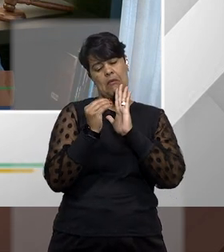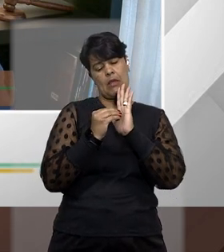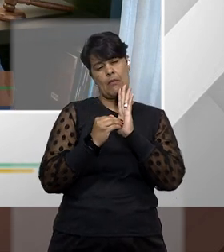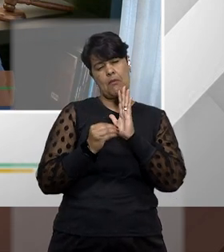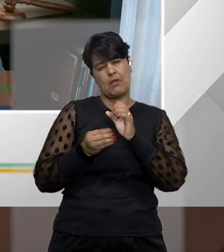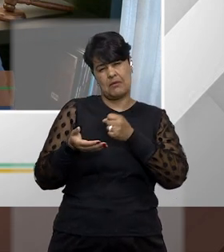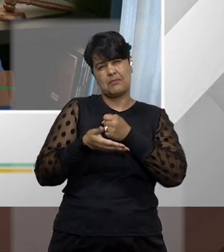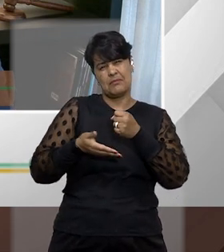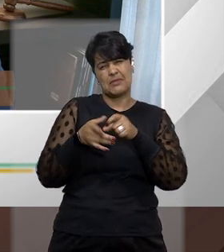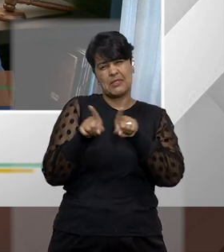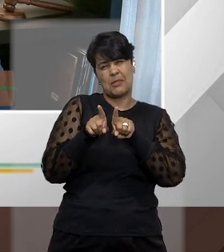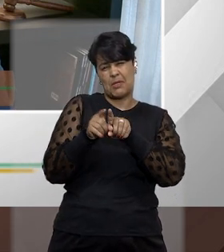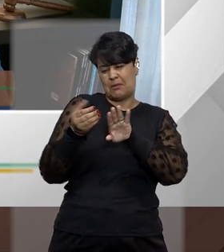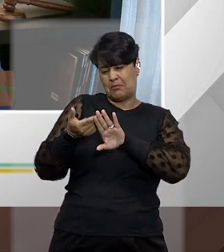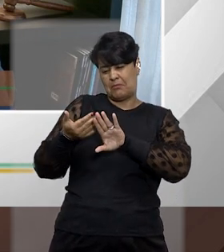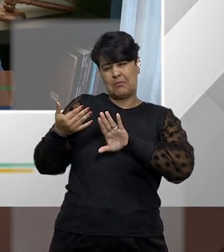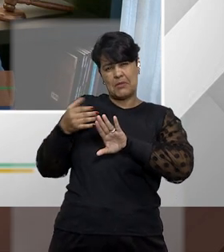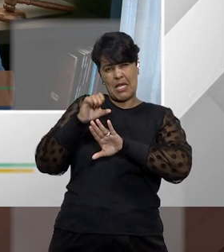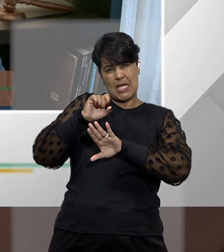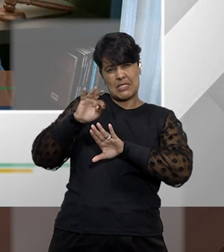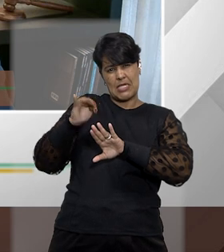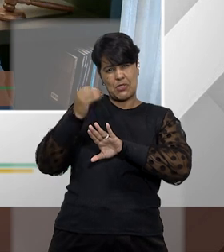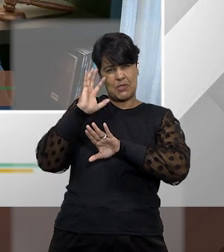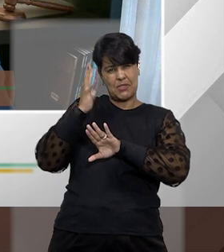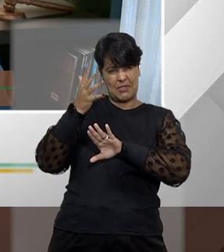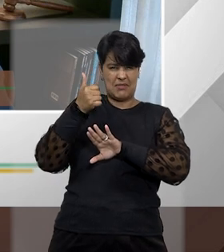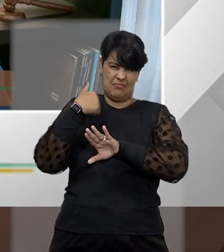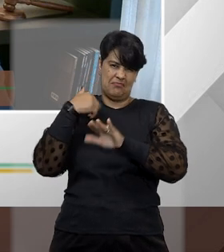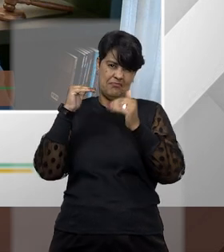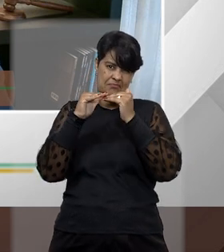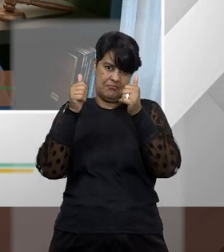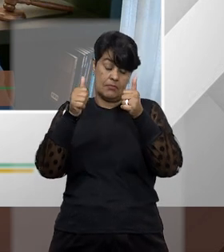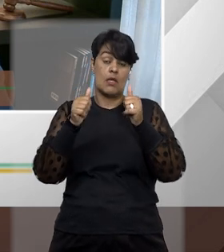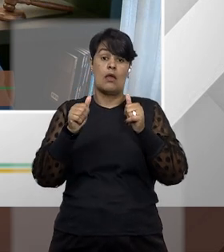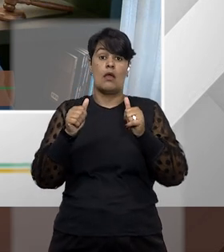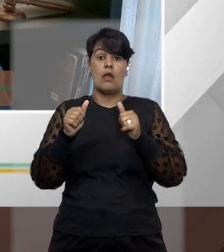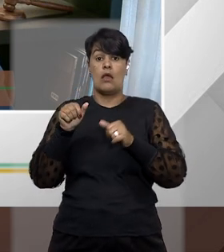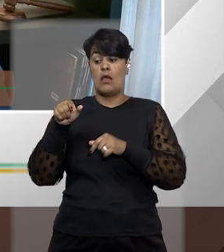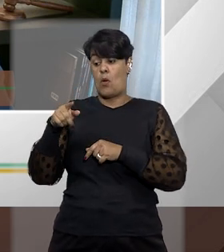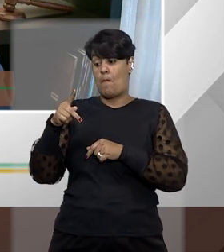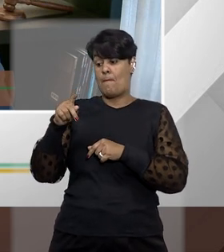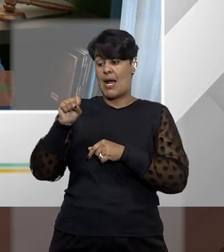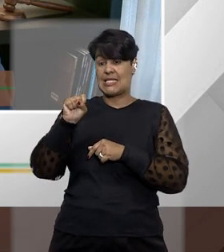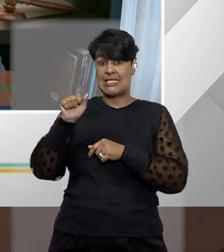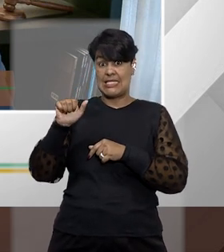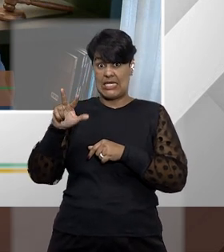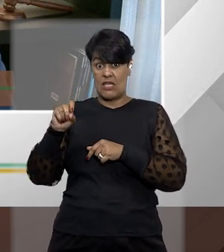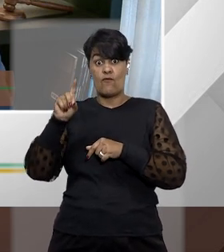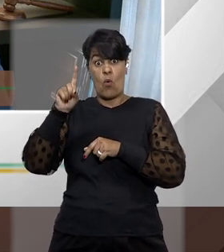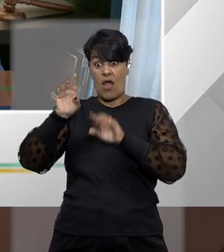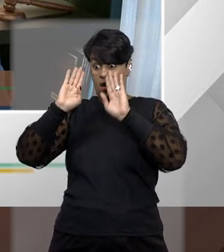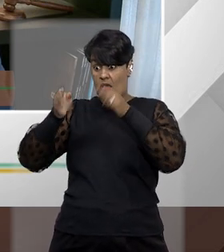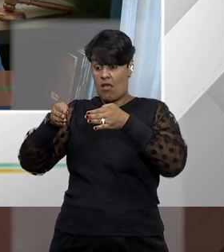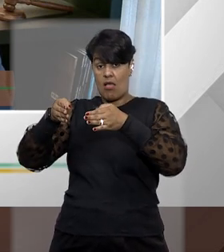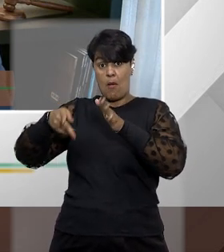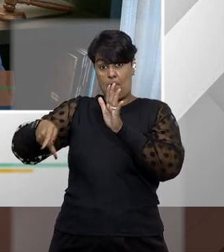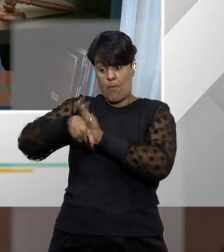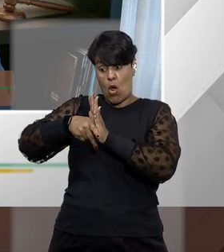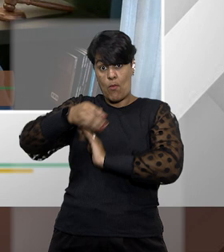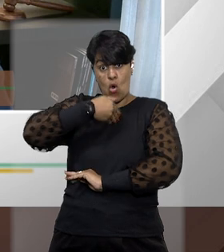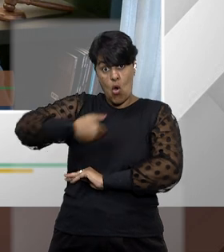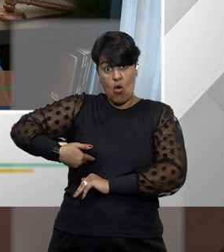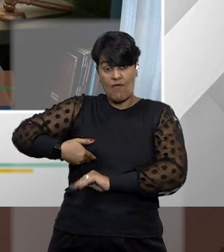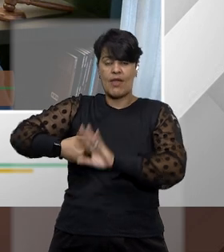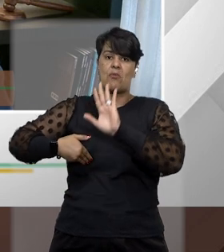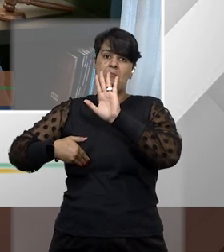até a decisão do STJ recente, eu concordo que o polo passivo é ocupado pelo antepúblico, mas, na verdade, quem vai